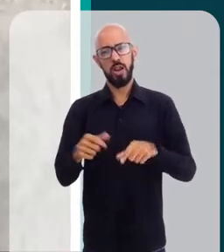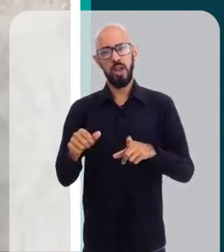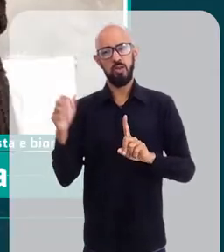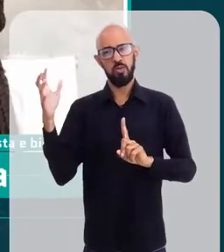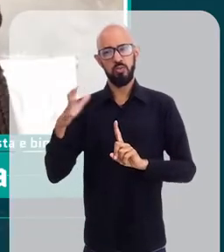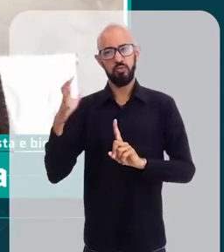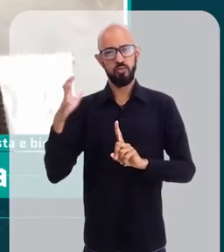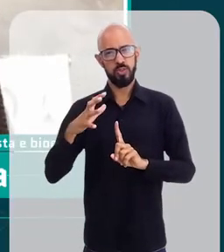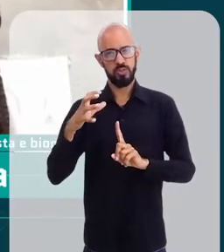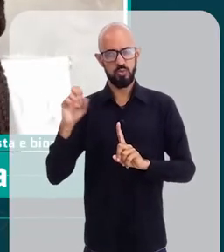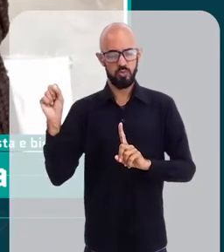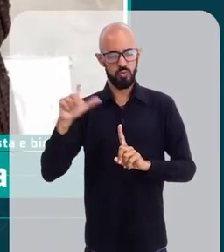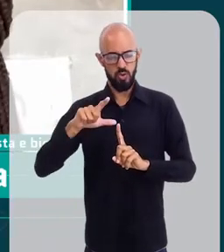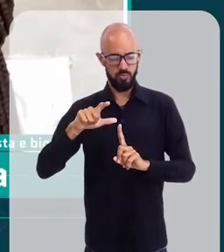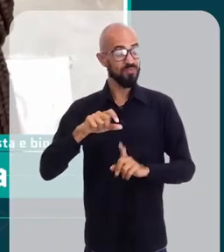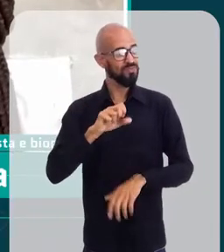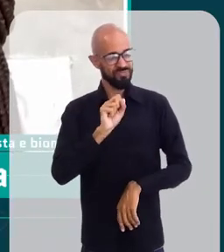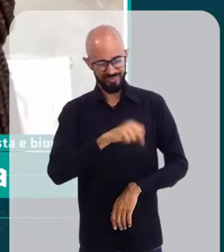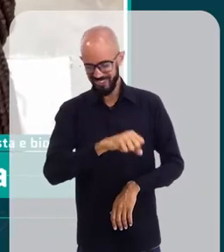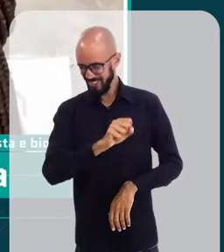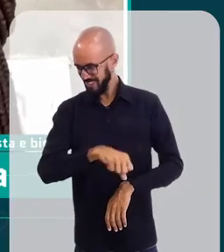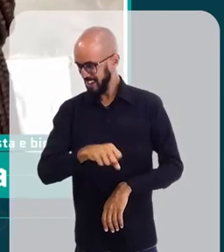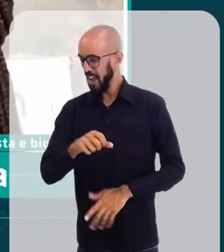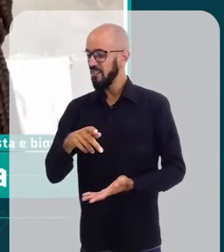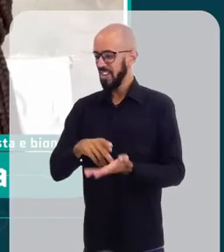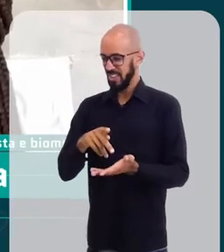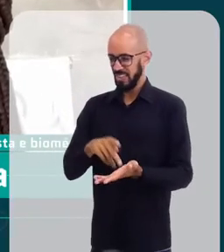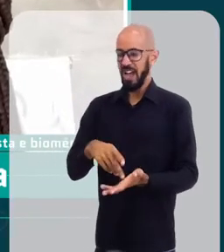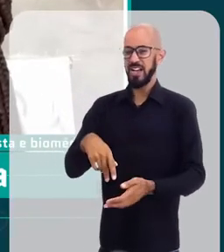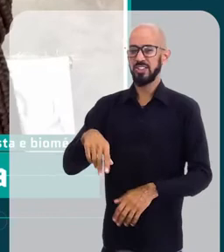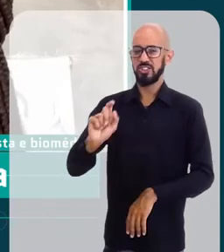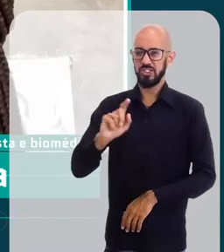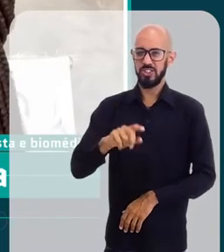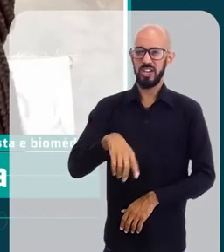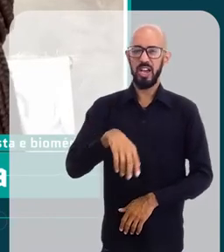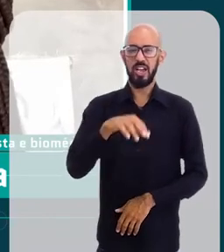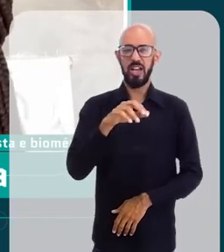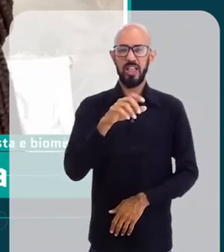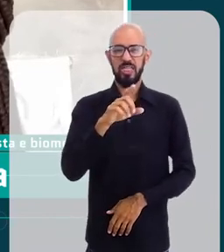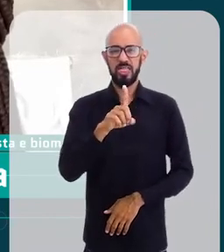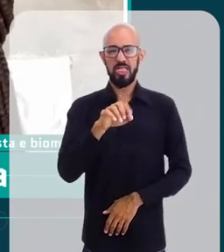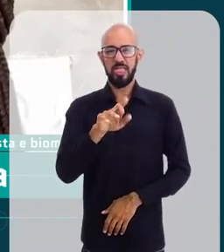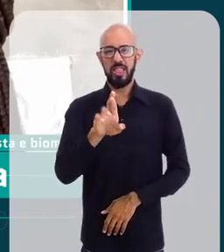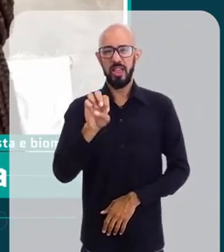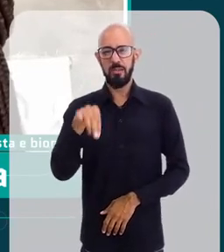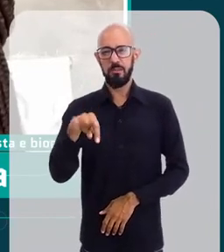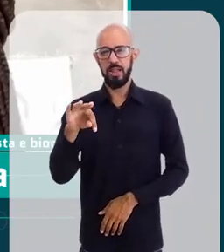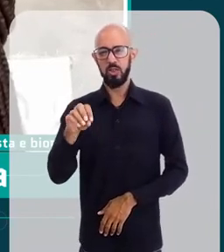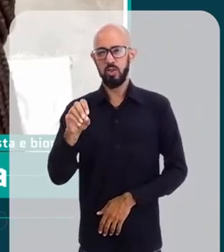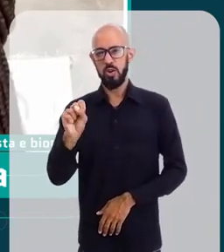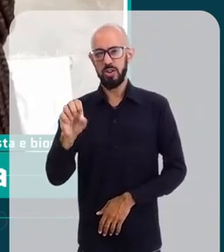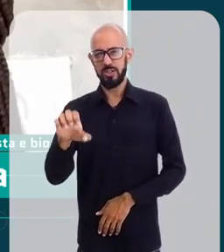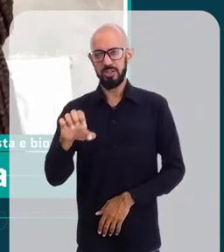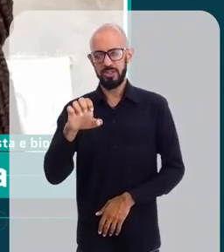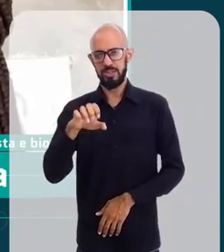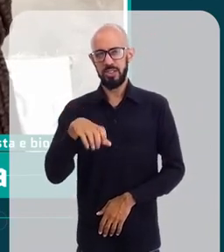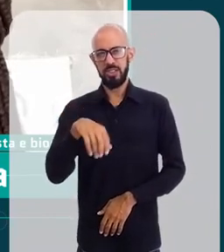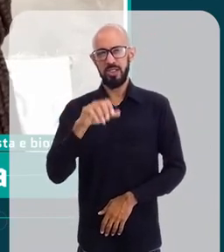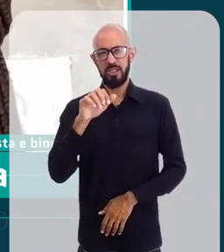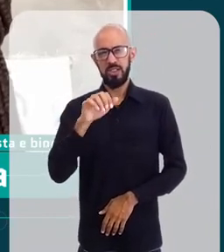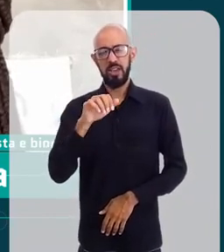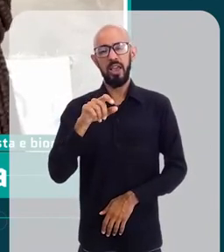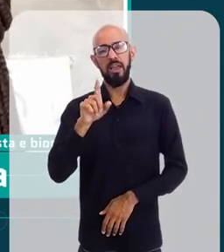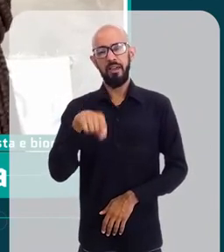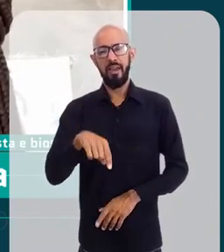solar, né? Sim, com certeza. A dermatose papulosa é um tipo de ceratose, seborreica.